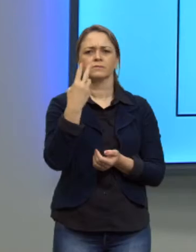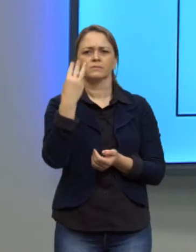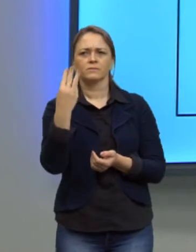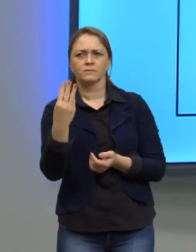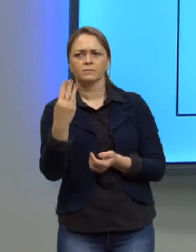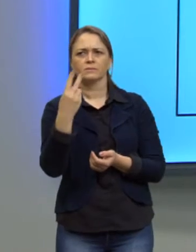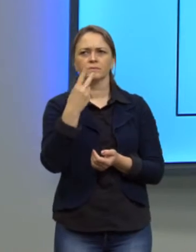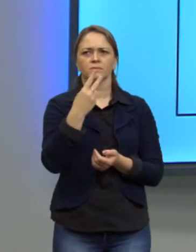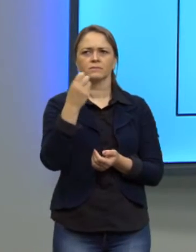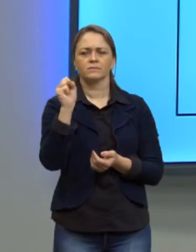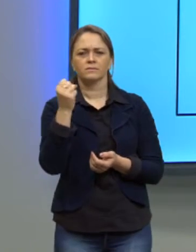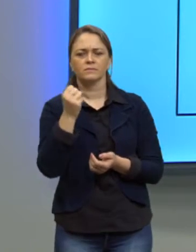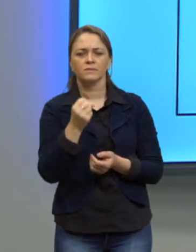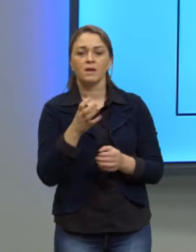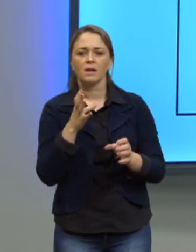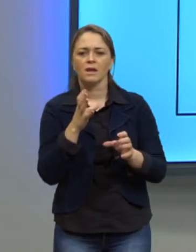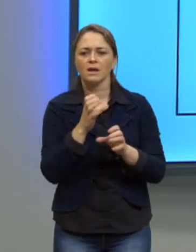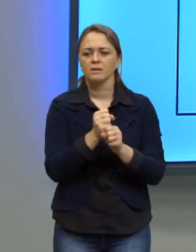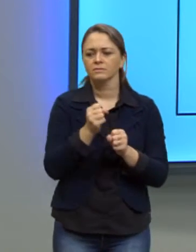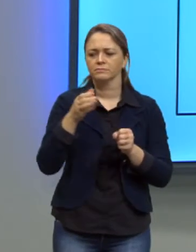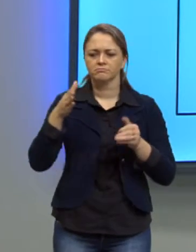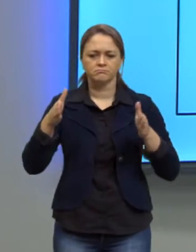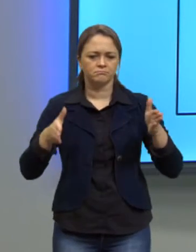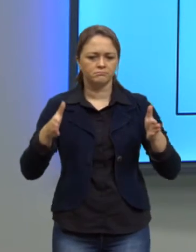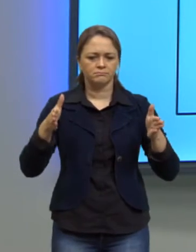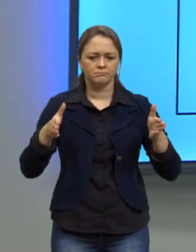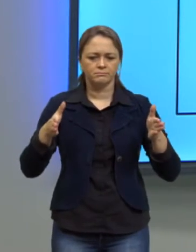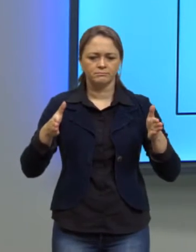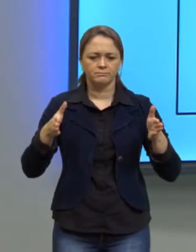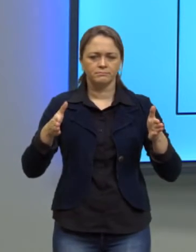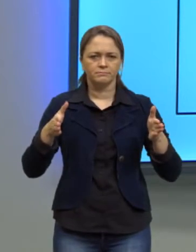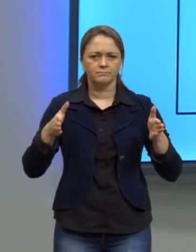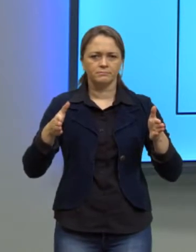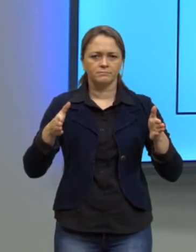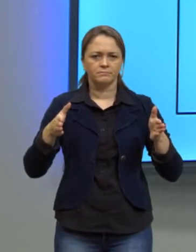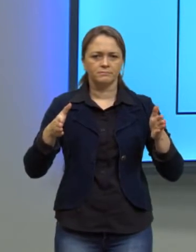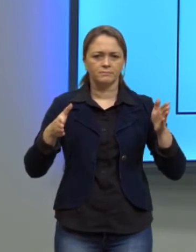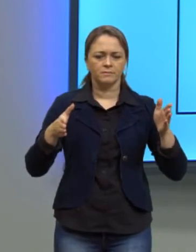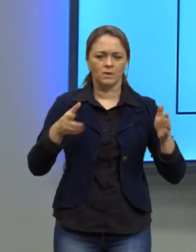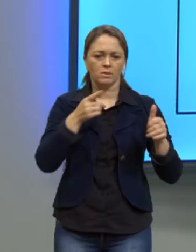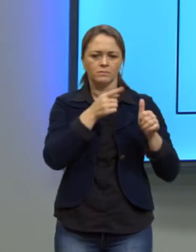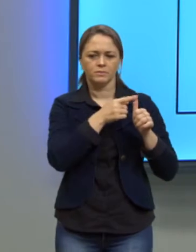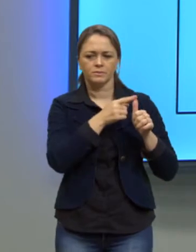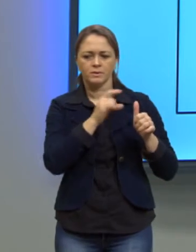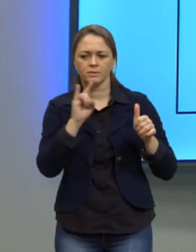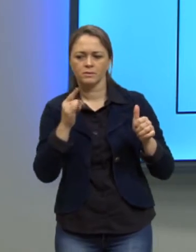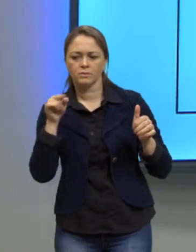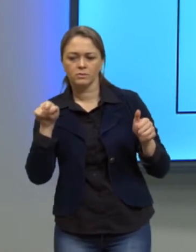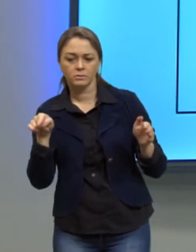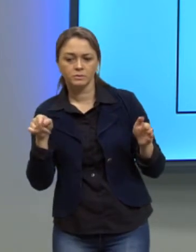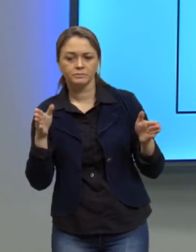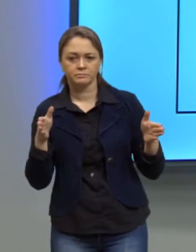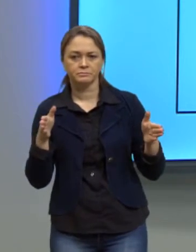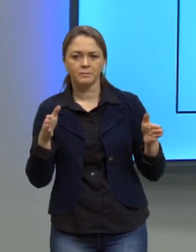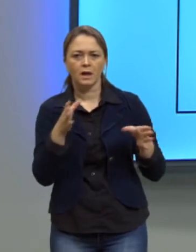dizendo que a soma dos extremos, quem são os extremos? O primeiro e o último termo, por exemplo,